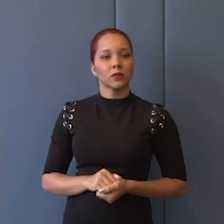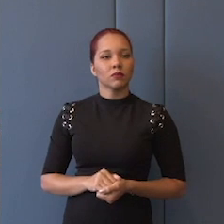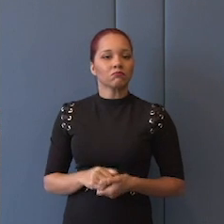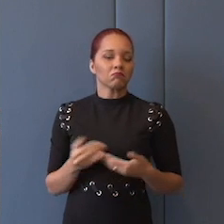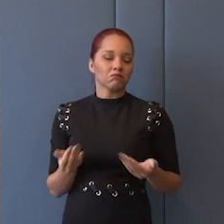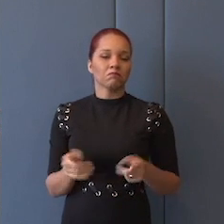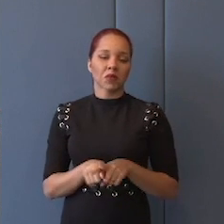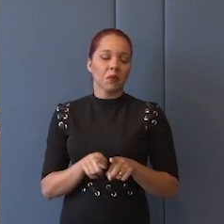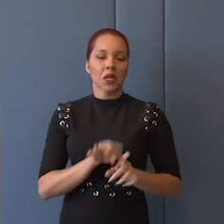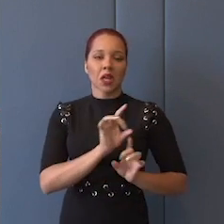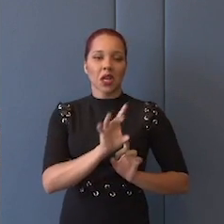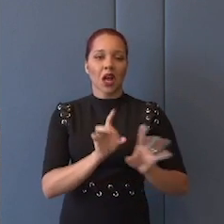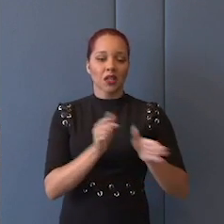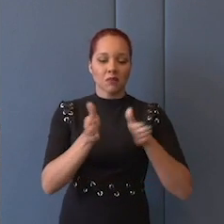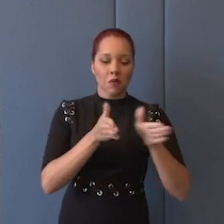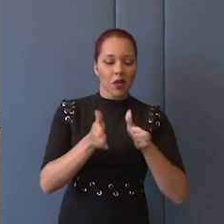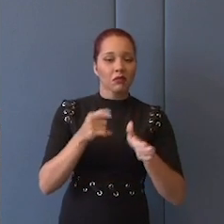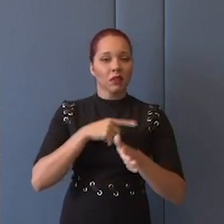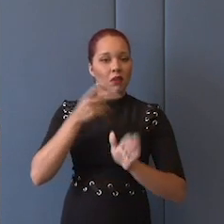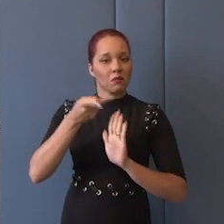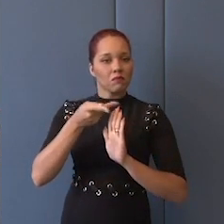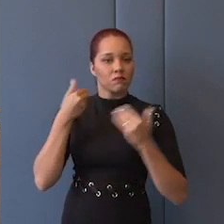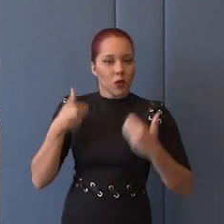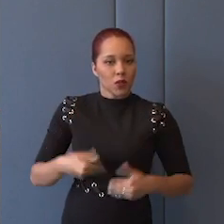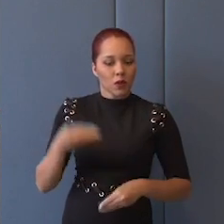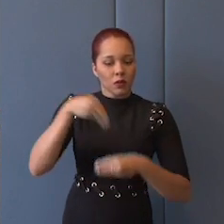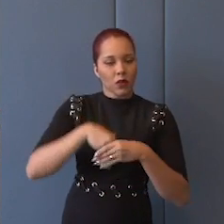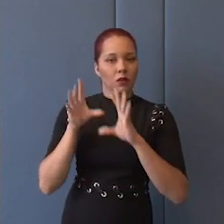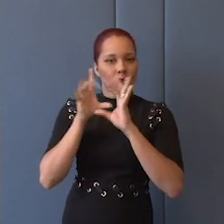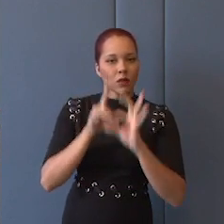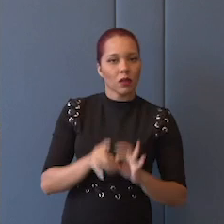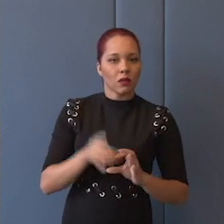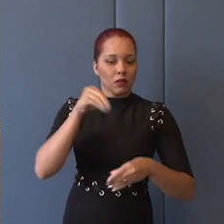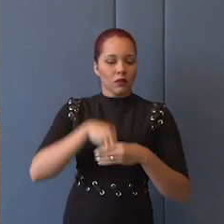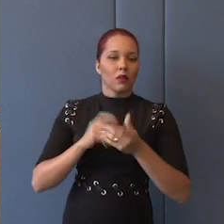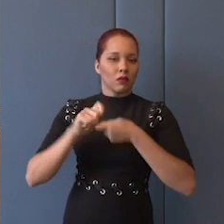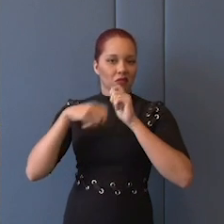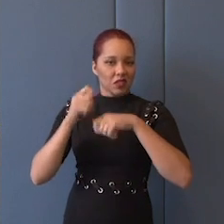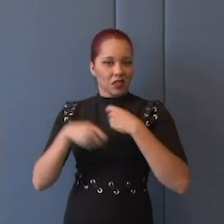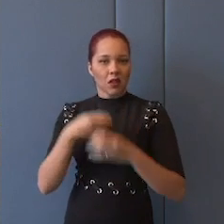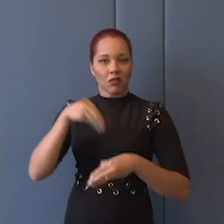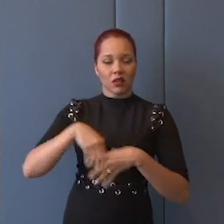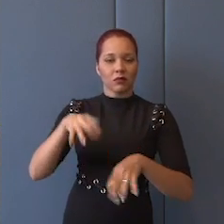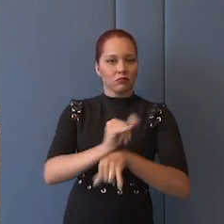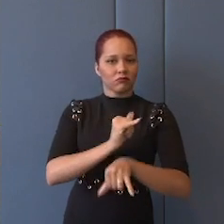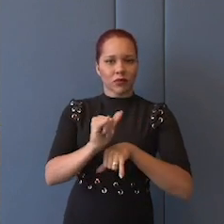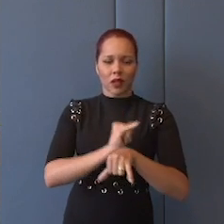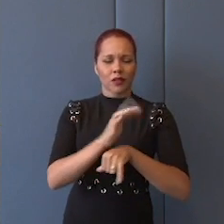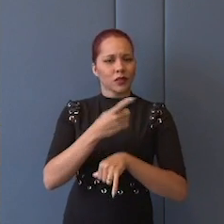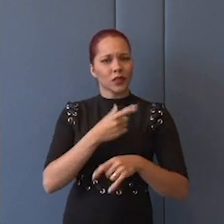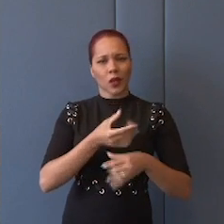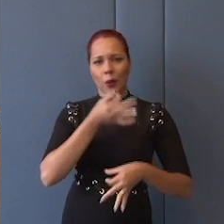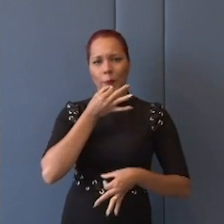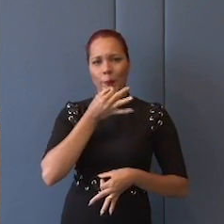Está bem, em cada momento, qual é a nossa posição dentro de um contexto, dentro de um objetivo, dentro de uma negociação, dentro de uma estratégia. Mas,